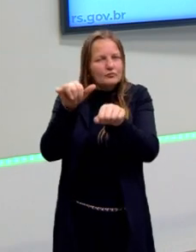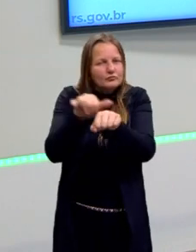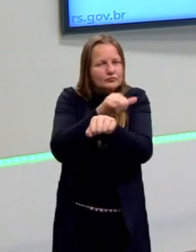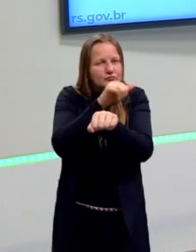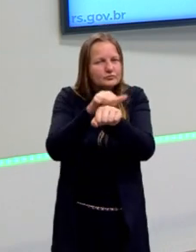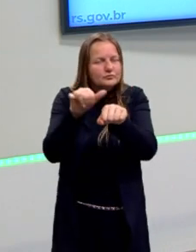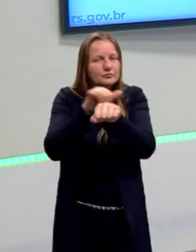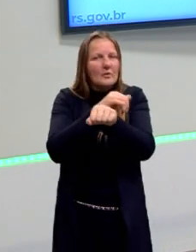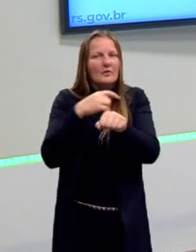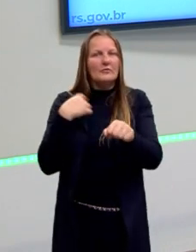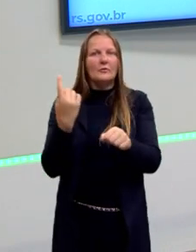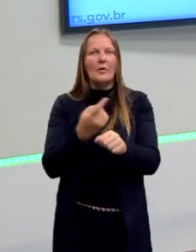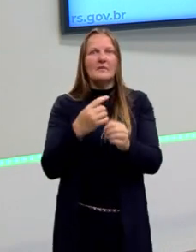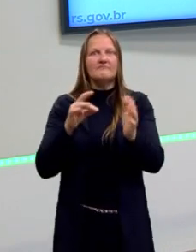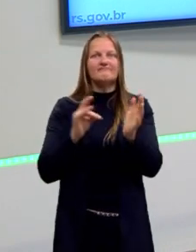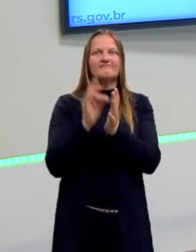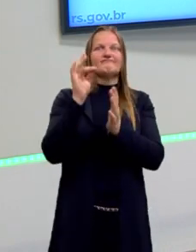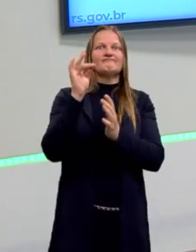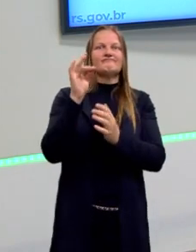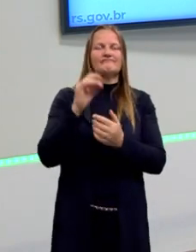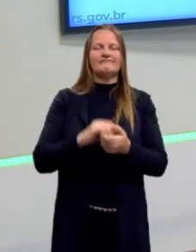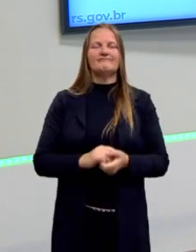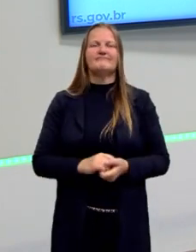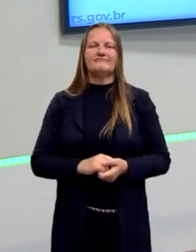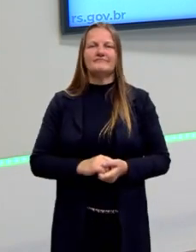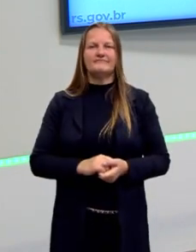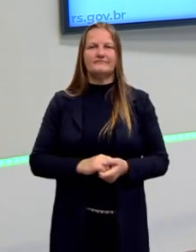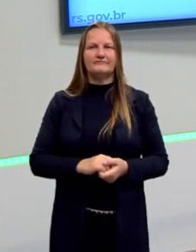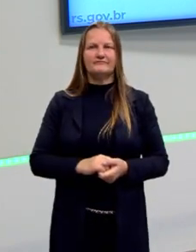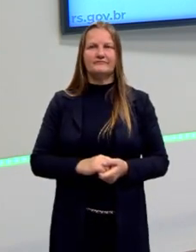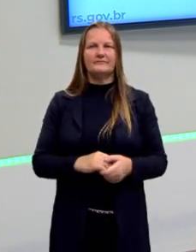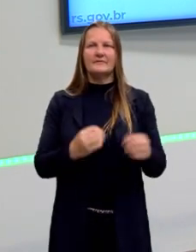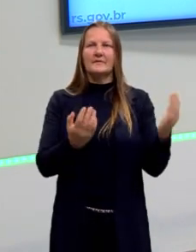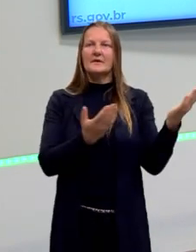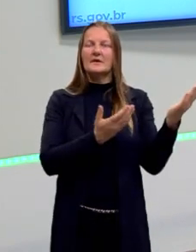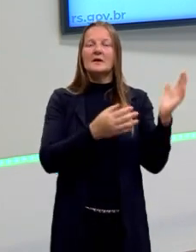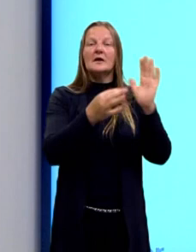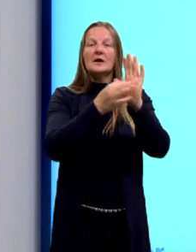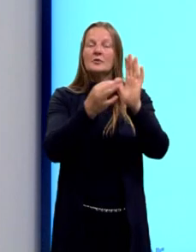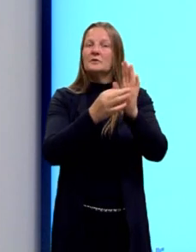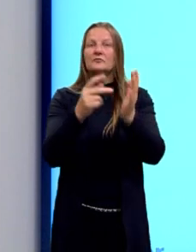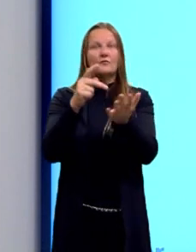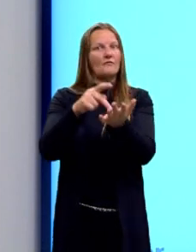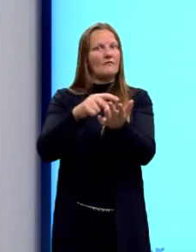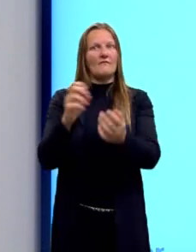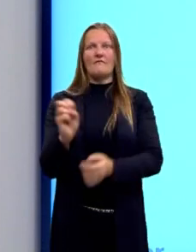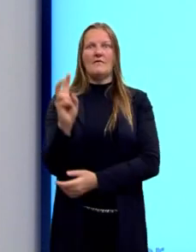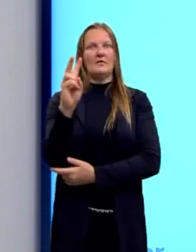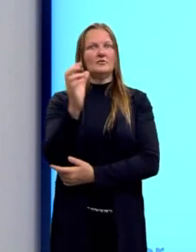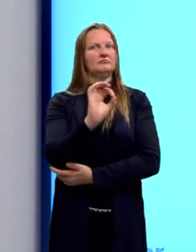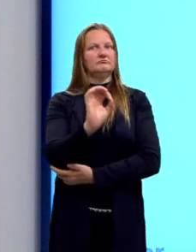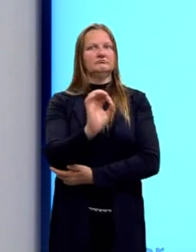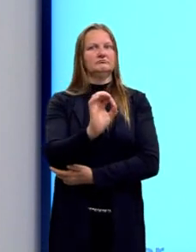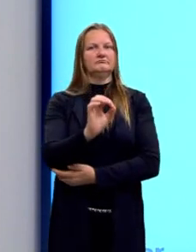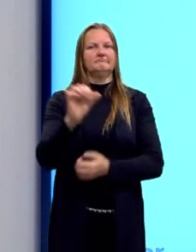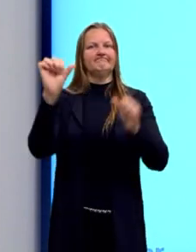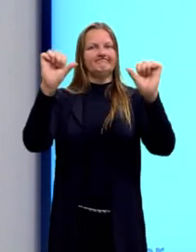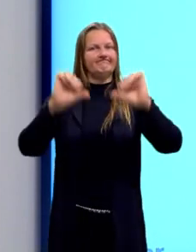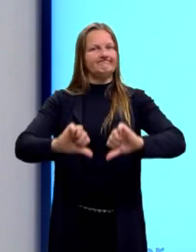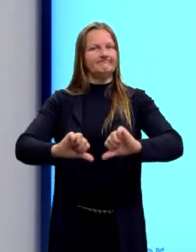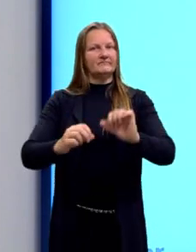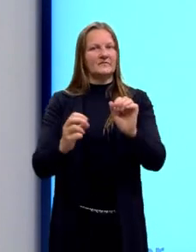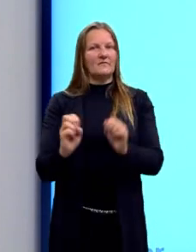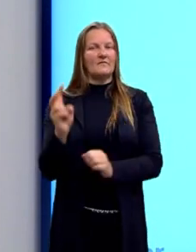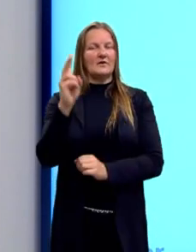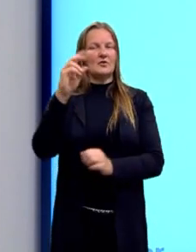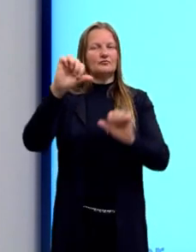processo, mas com propostas enganadoras. São argumentos não válidos. A falácia é